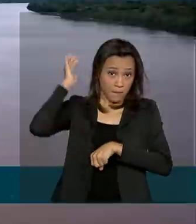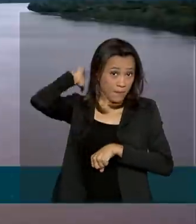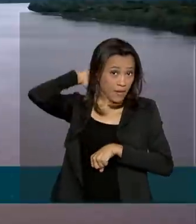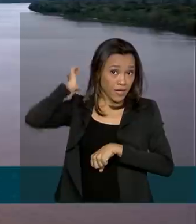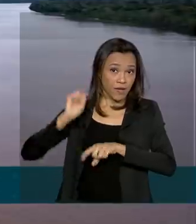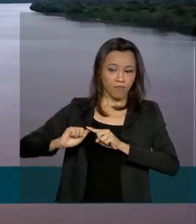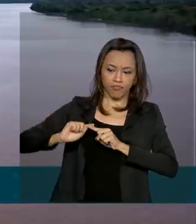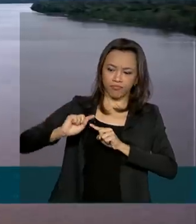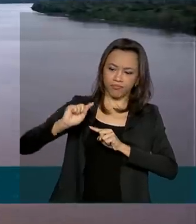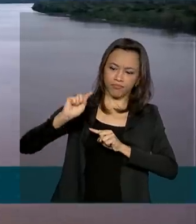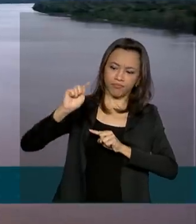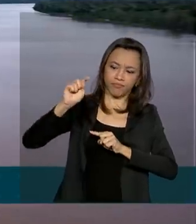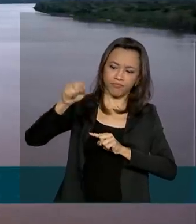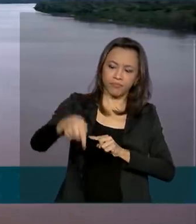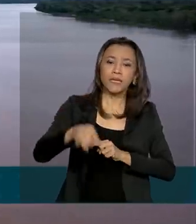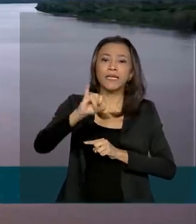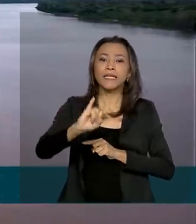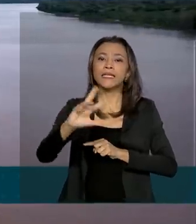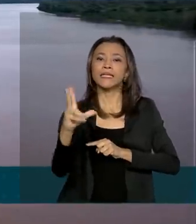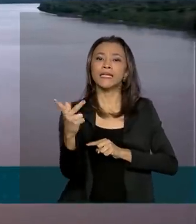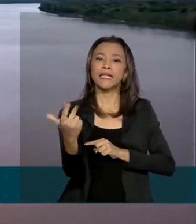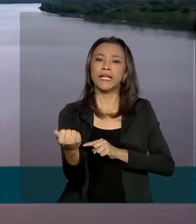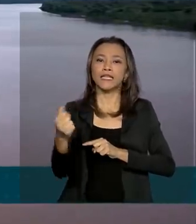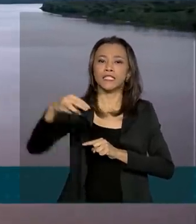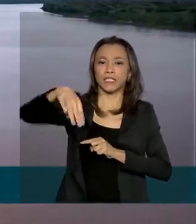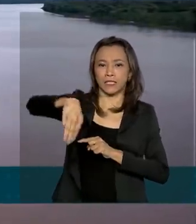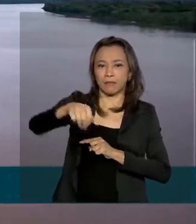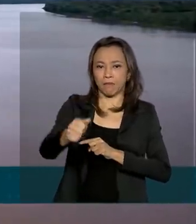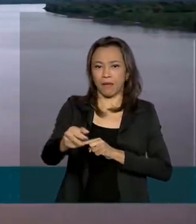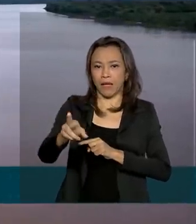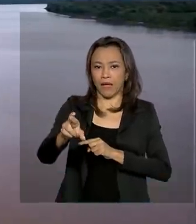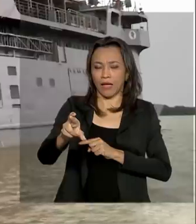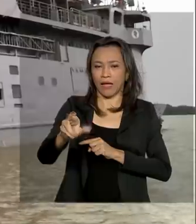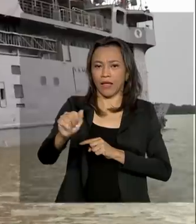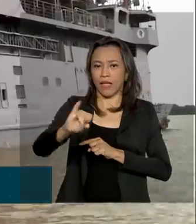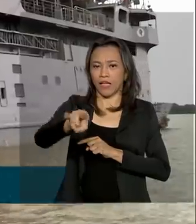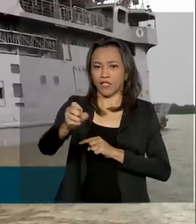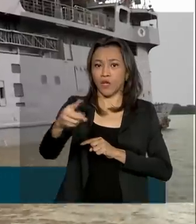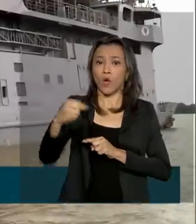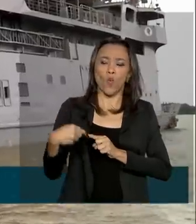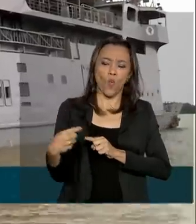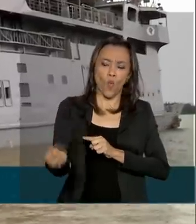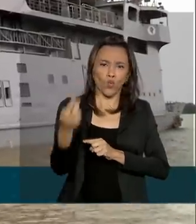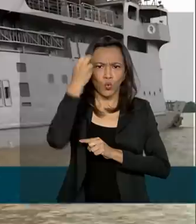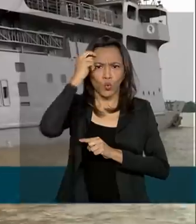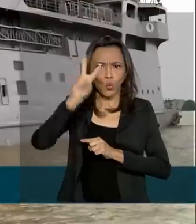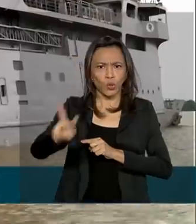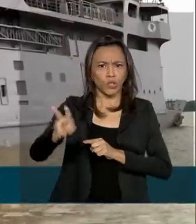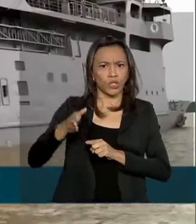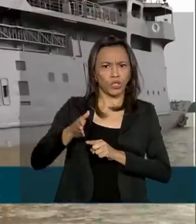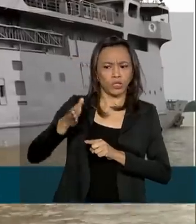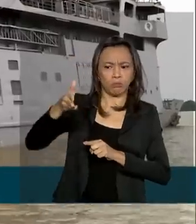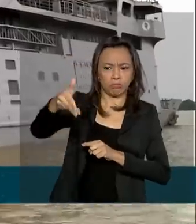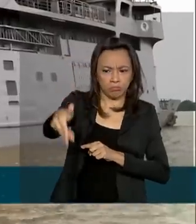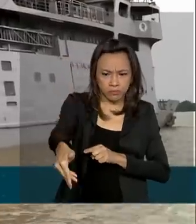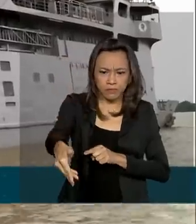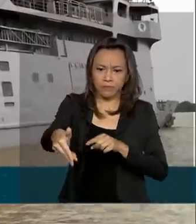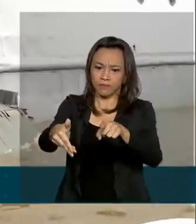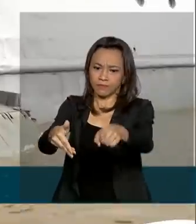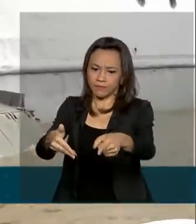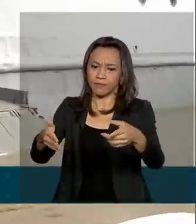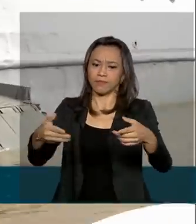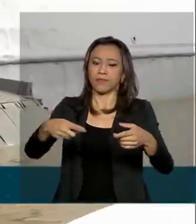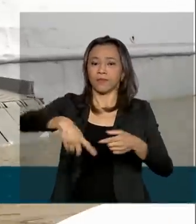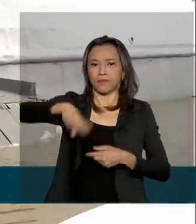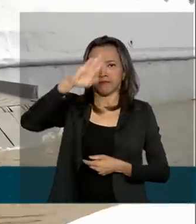Marajó, foram dois dias cortando as águas da Bacia Amazônica a bordo do navio auxiliar Pará da Marinha do Brasil.